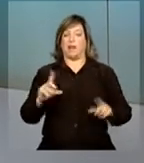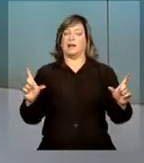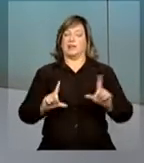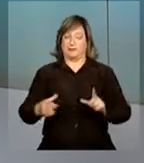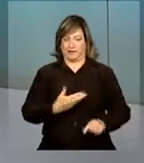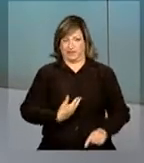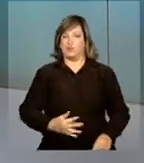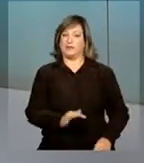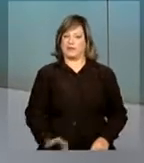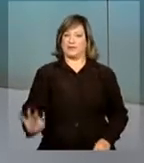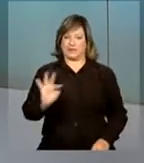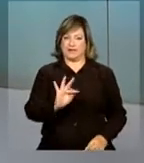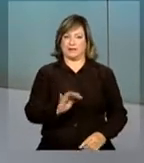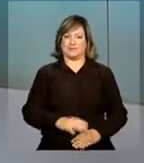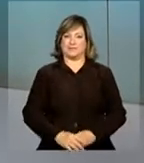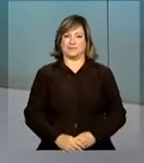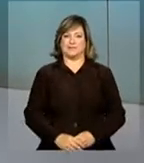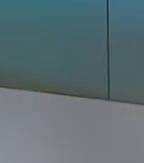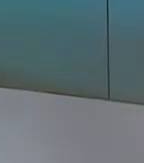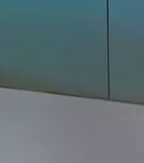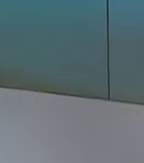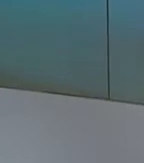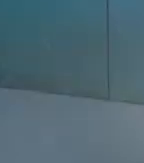NBR, a TV do governo federal.